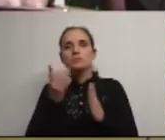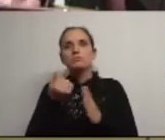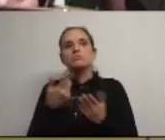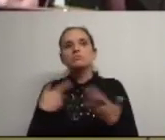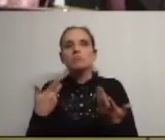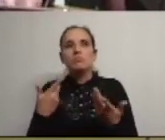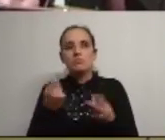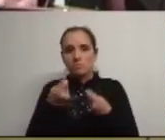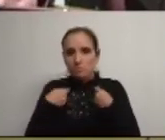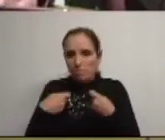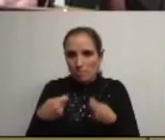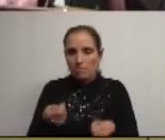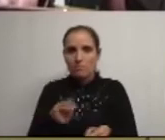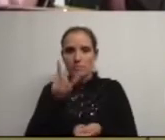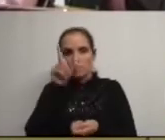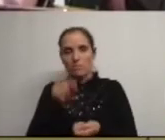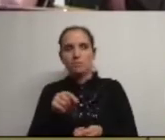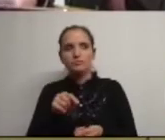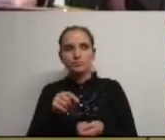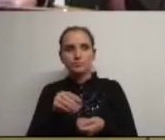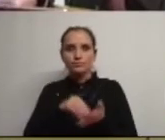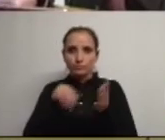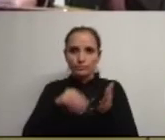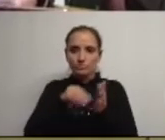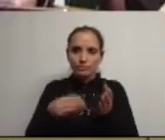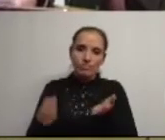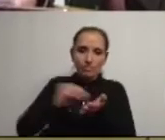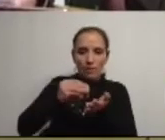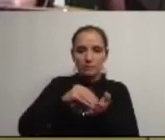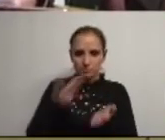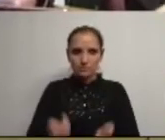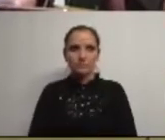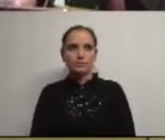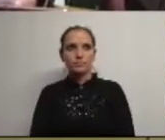dos custos e contratos trabalhos a mais etc